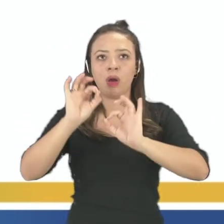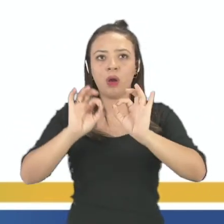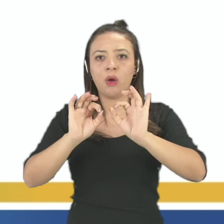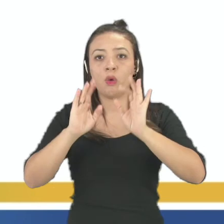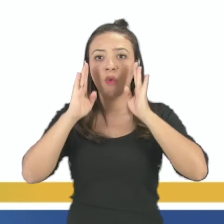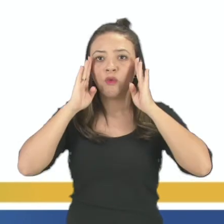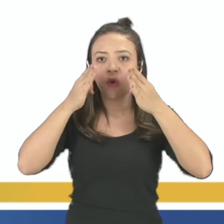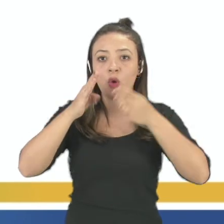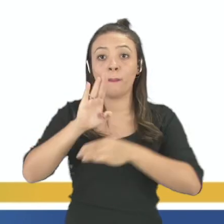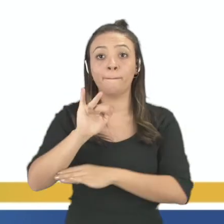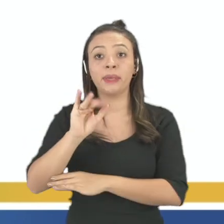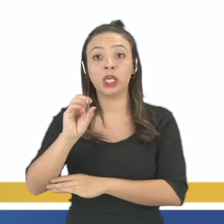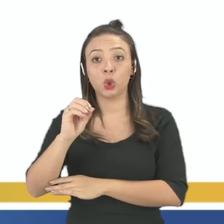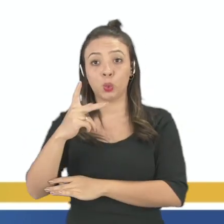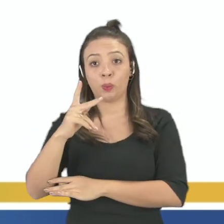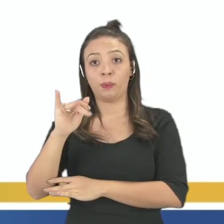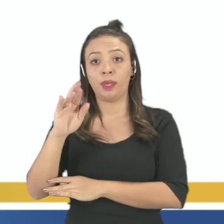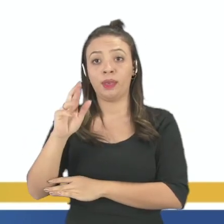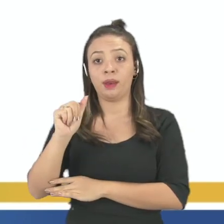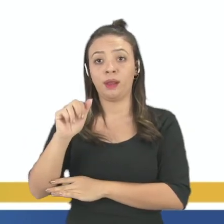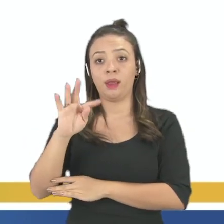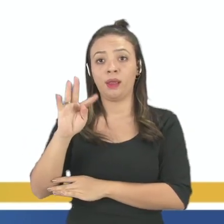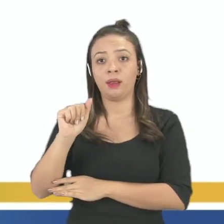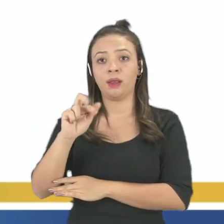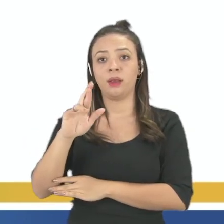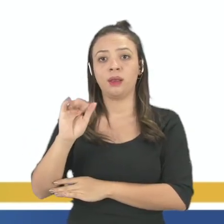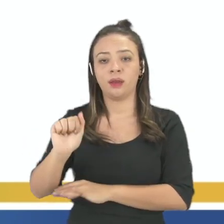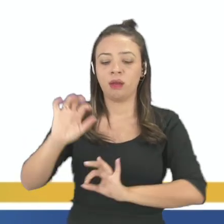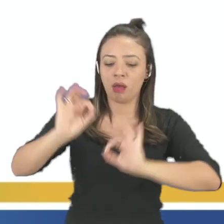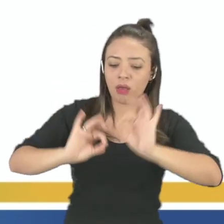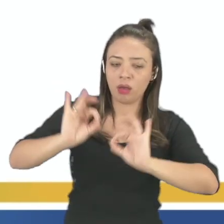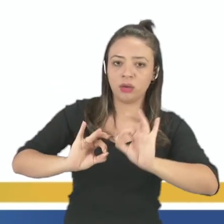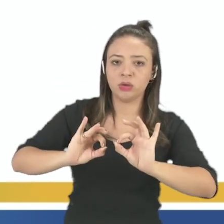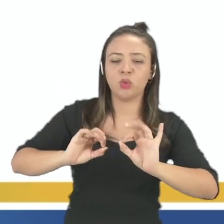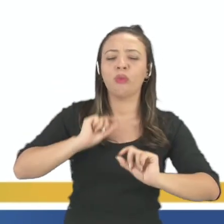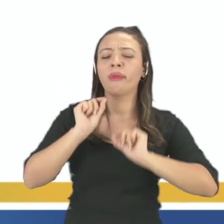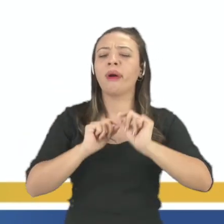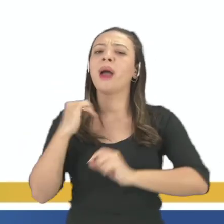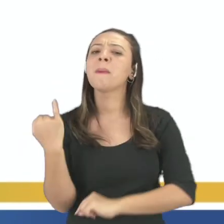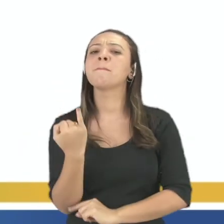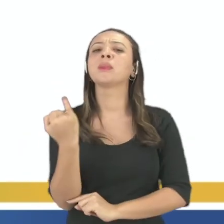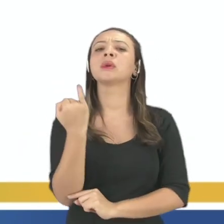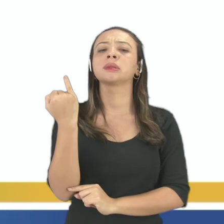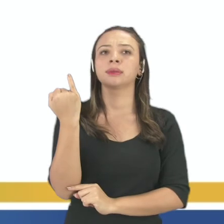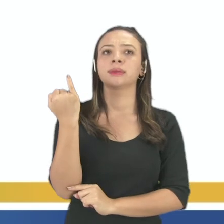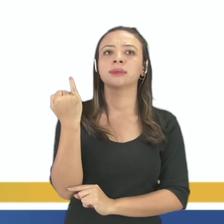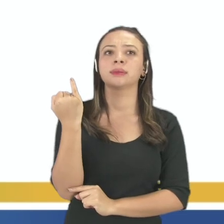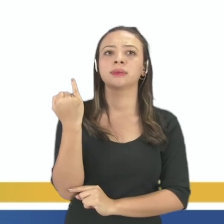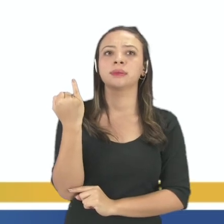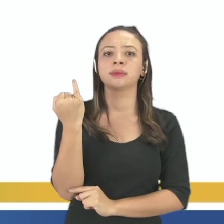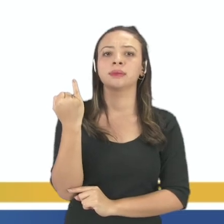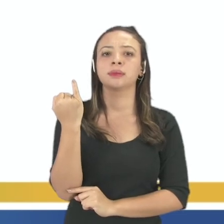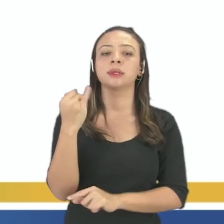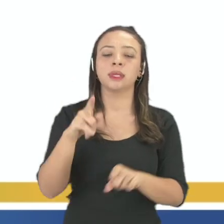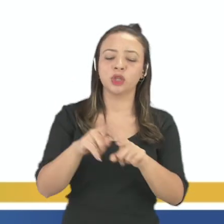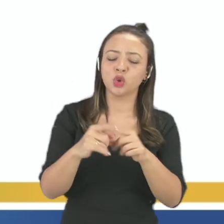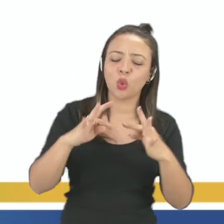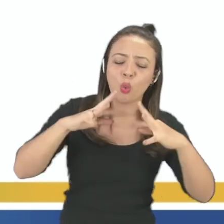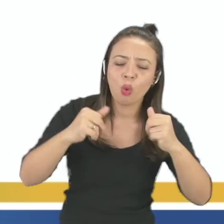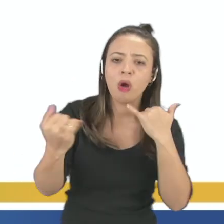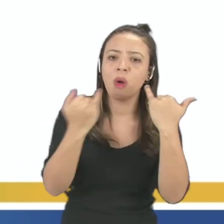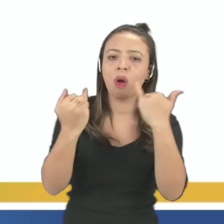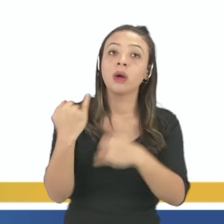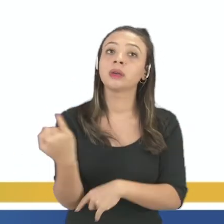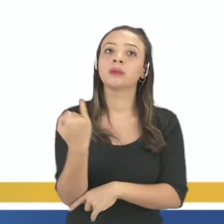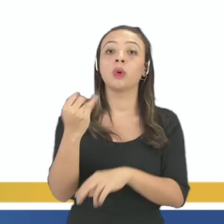biopirataria, e vocês vão caracterizar, colocar o que é é de importante, tá? O que é que é de formações importantes